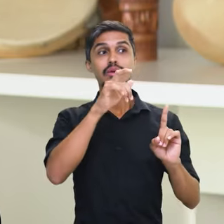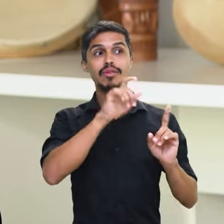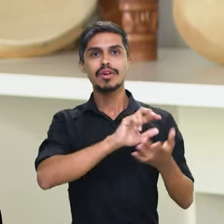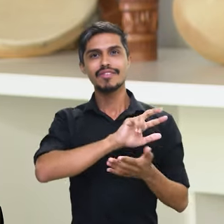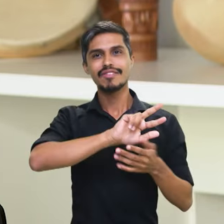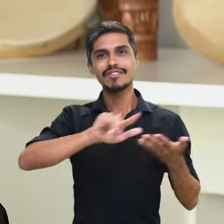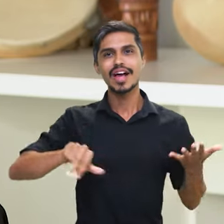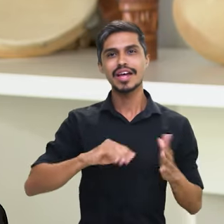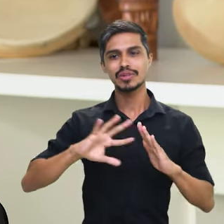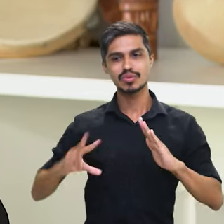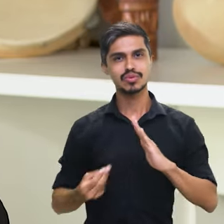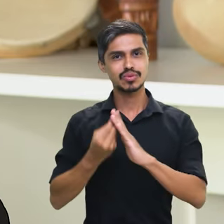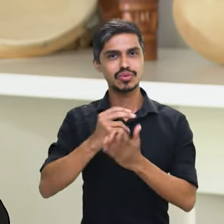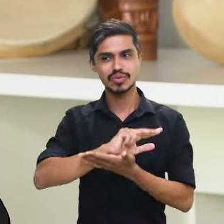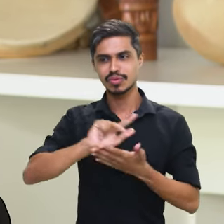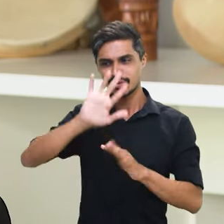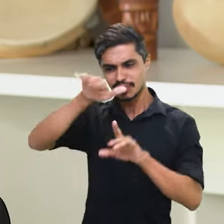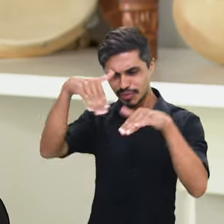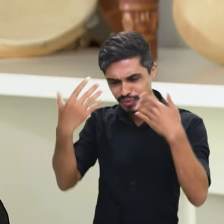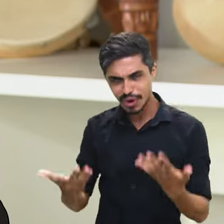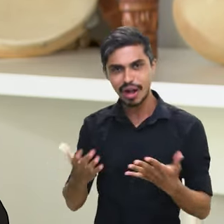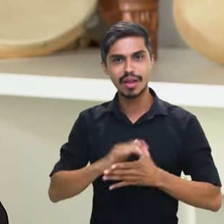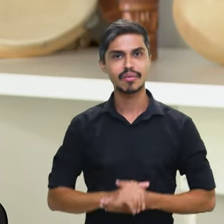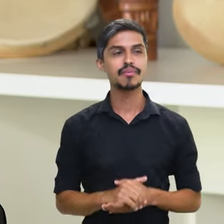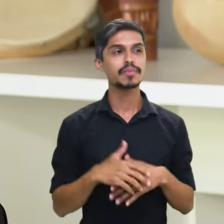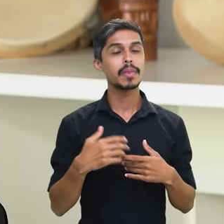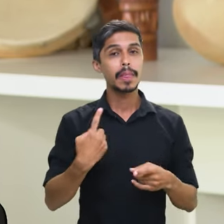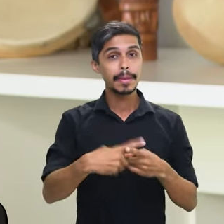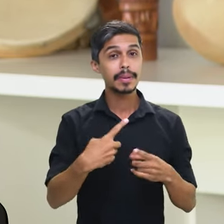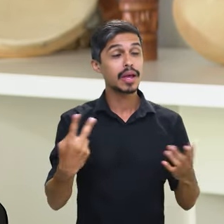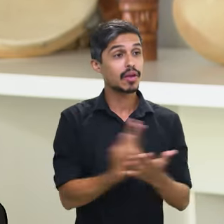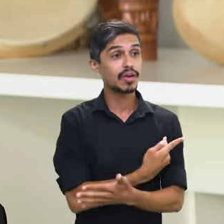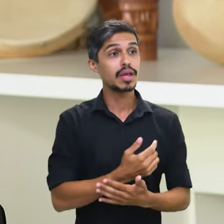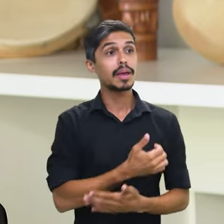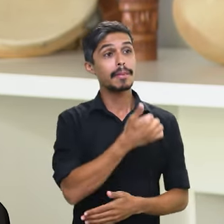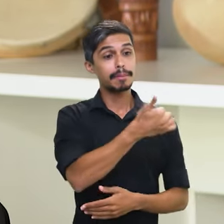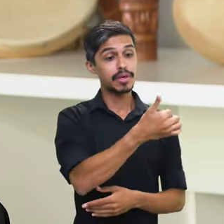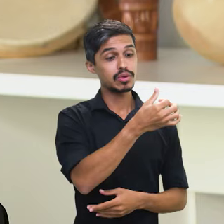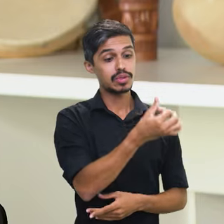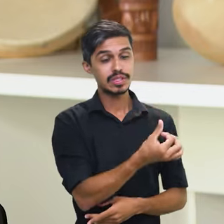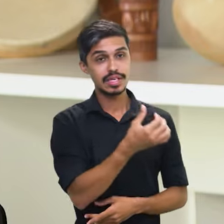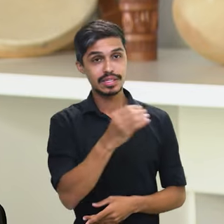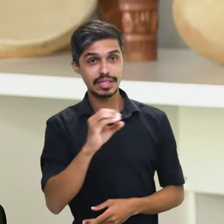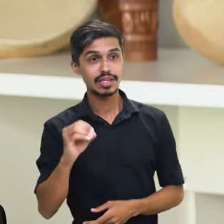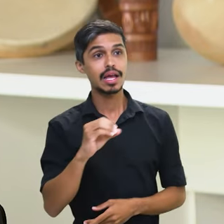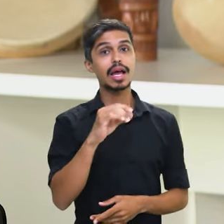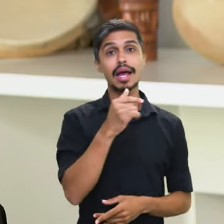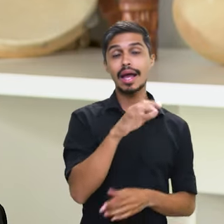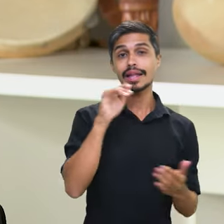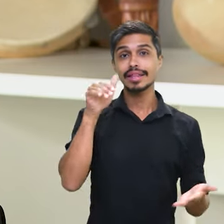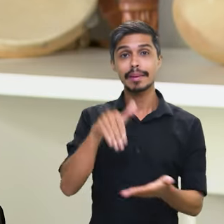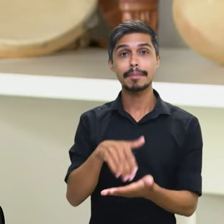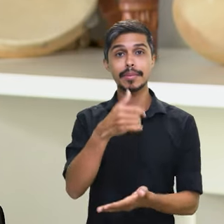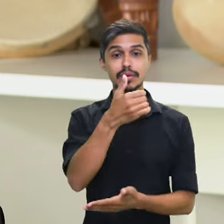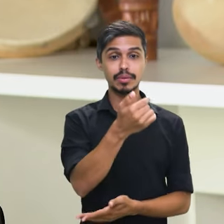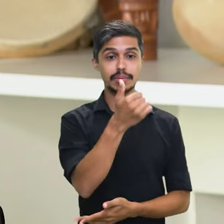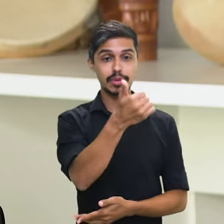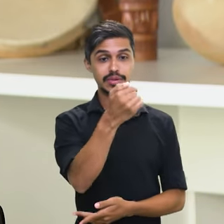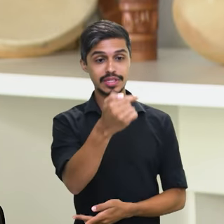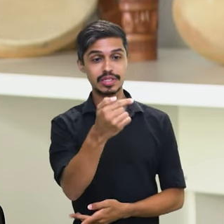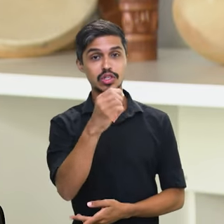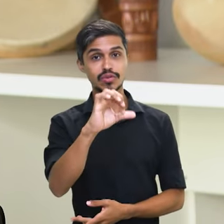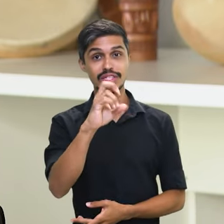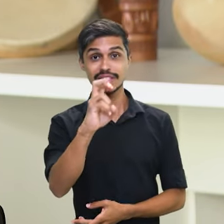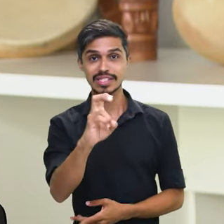Palmares. A homenagem aos quilômetros que durante 1660, 1695, fizeram uma república